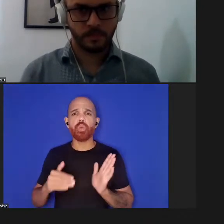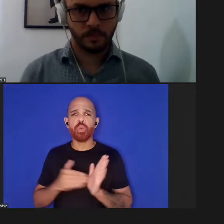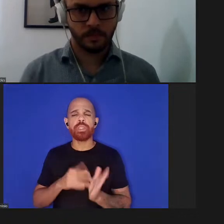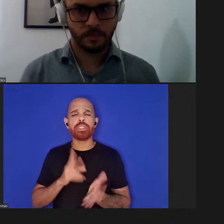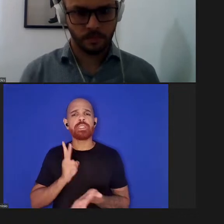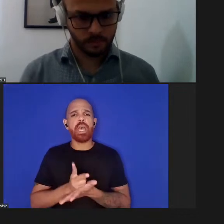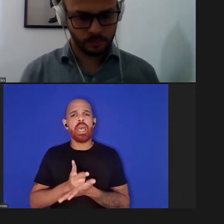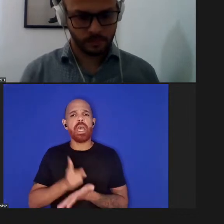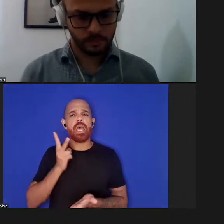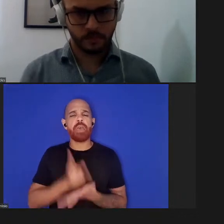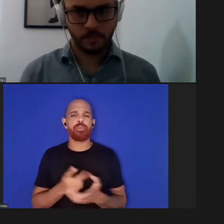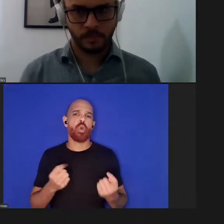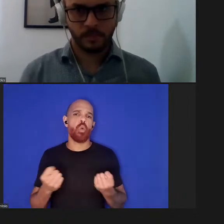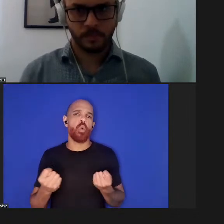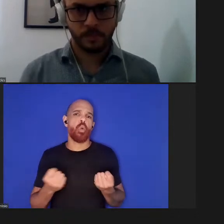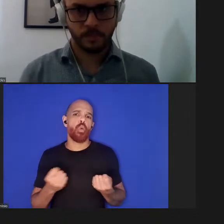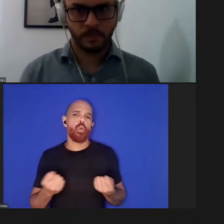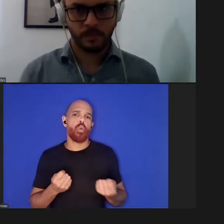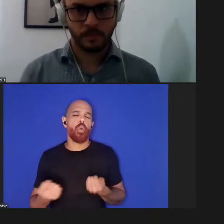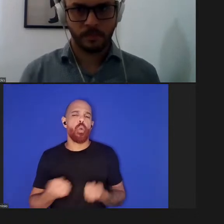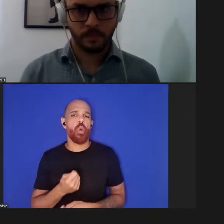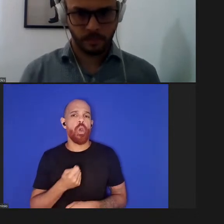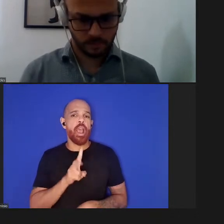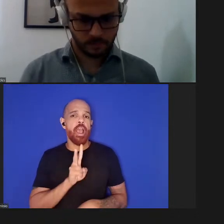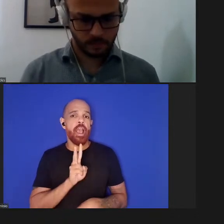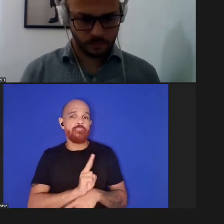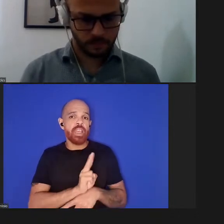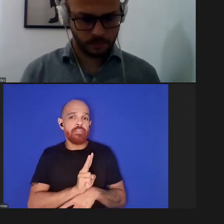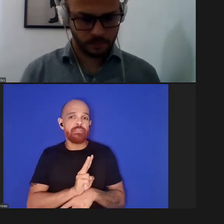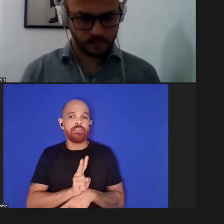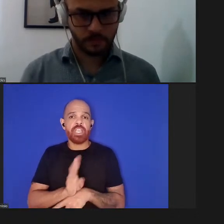controlado é verificado avaliado